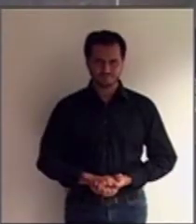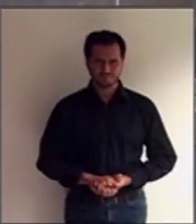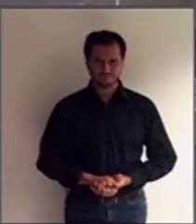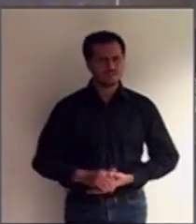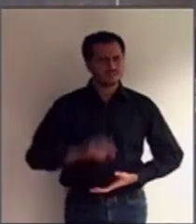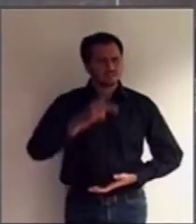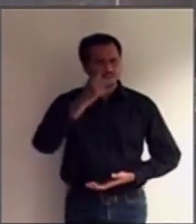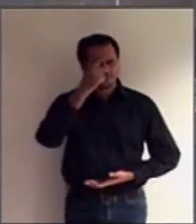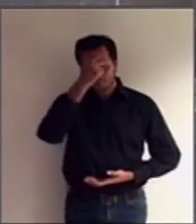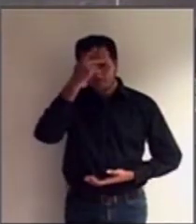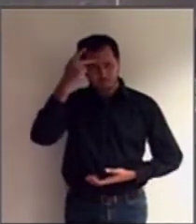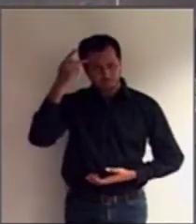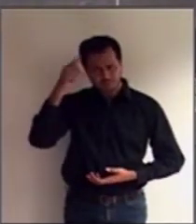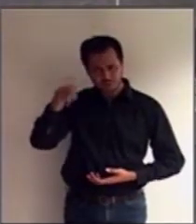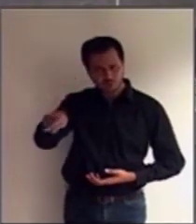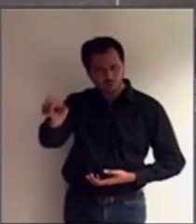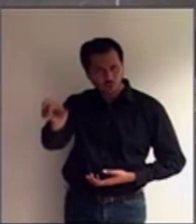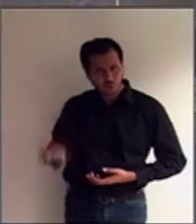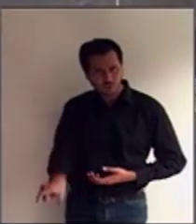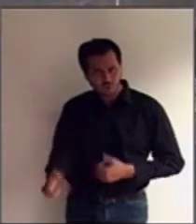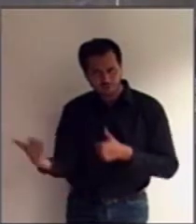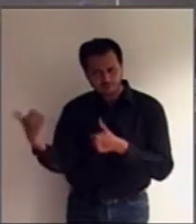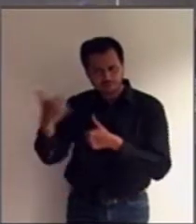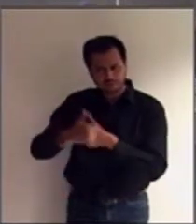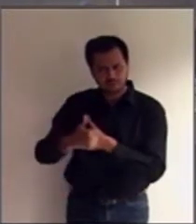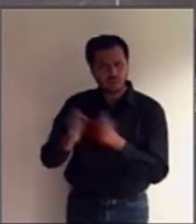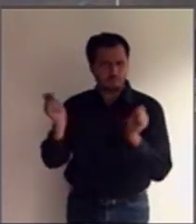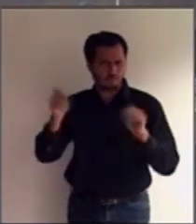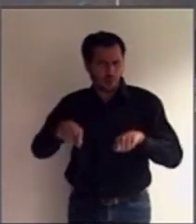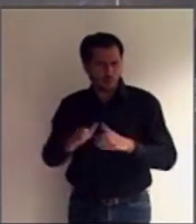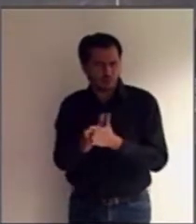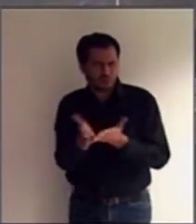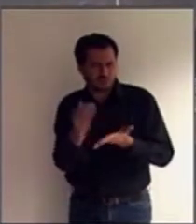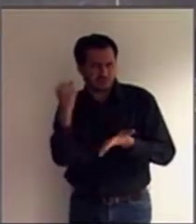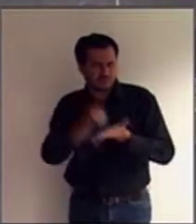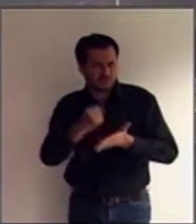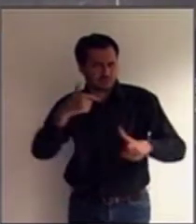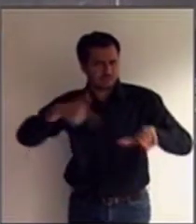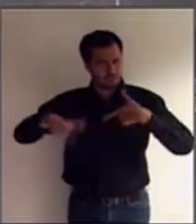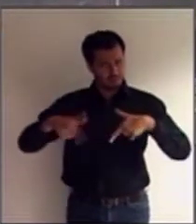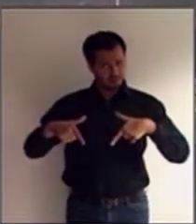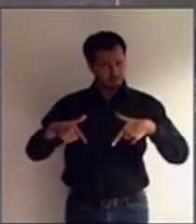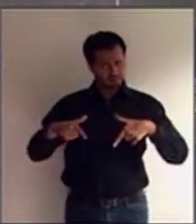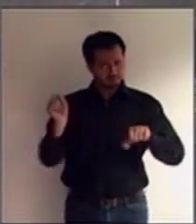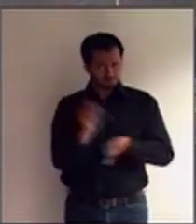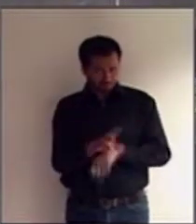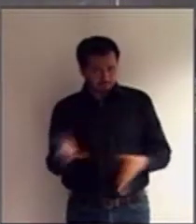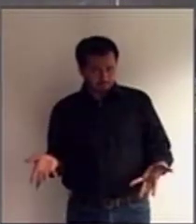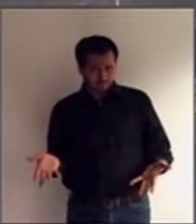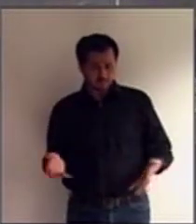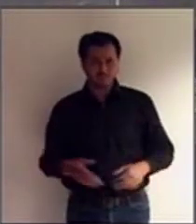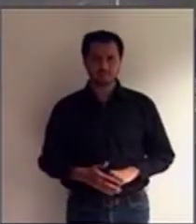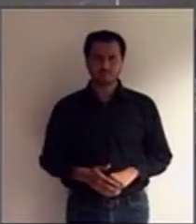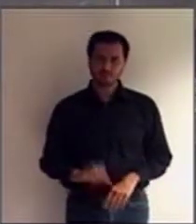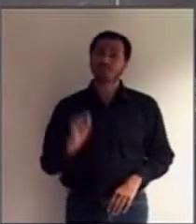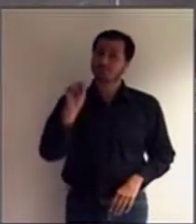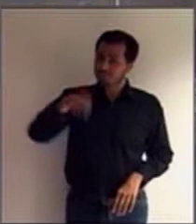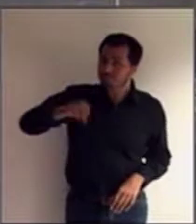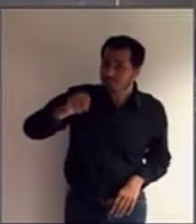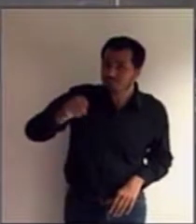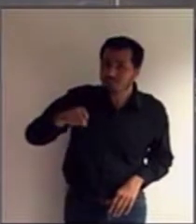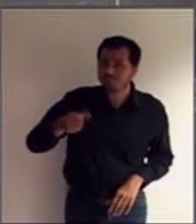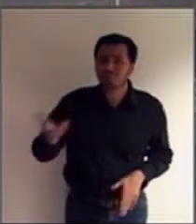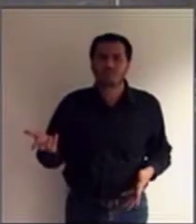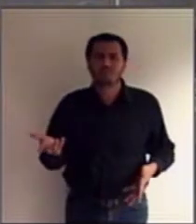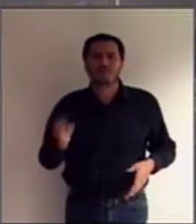pessoa interditada pode ter carteira de trabalho e trabalhar? Sim, e não importa se se